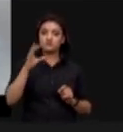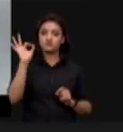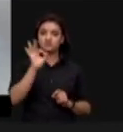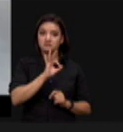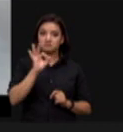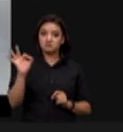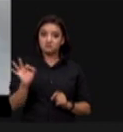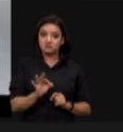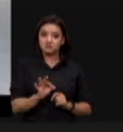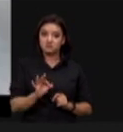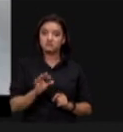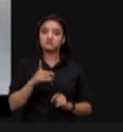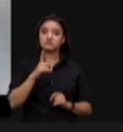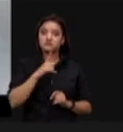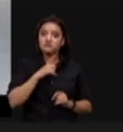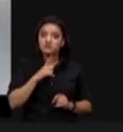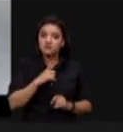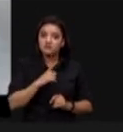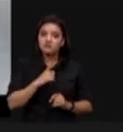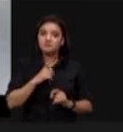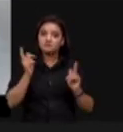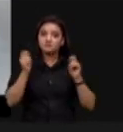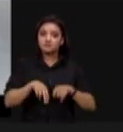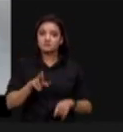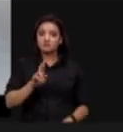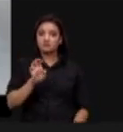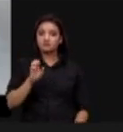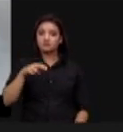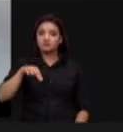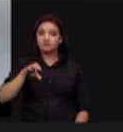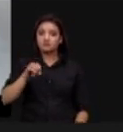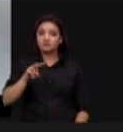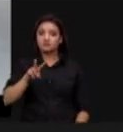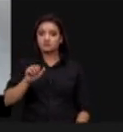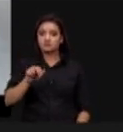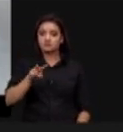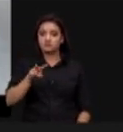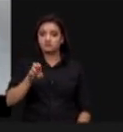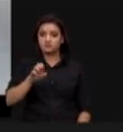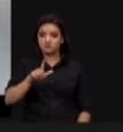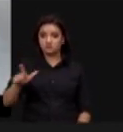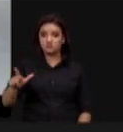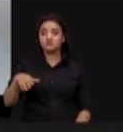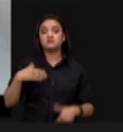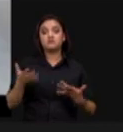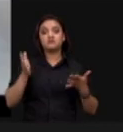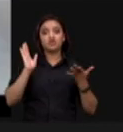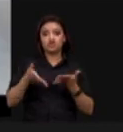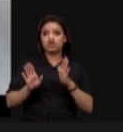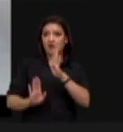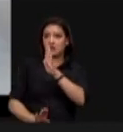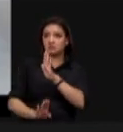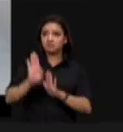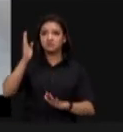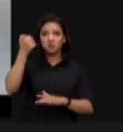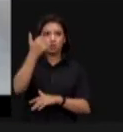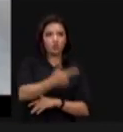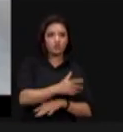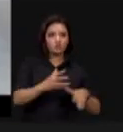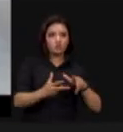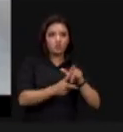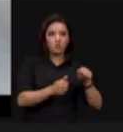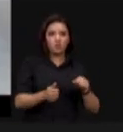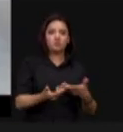% renovável, no mundo é 57%, é 13% renovável, seja, ela está muito à frente do mundo graças,